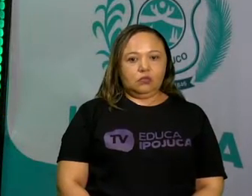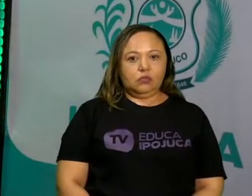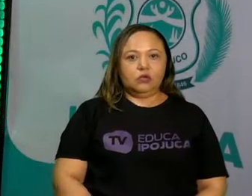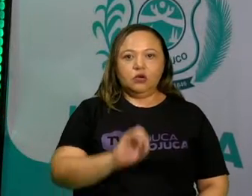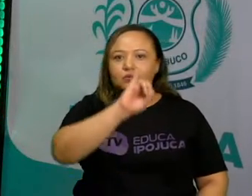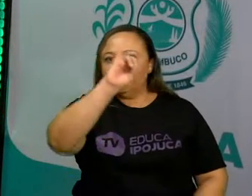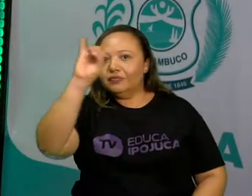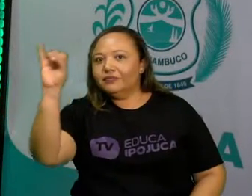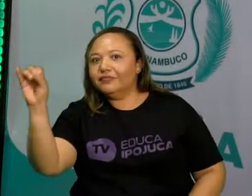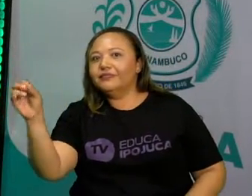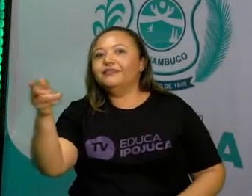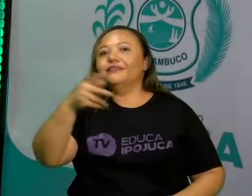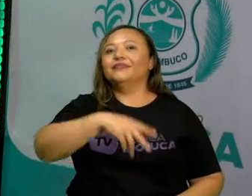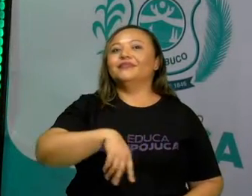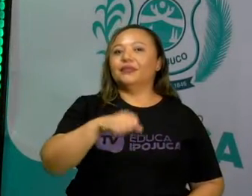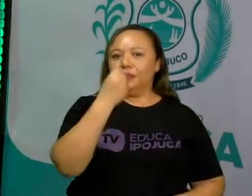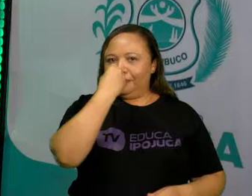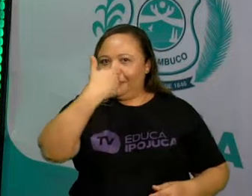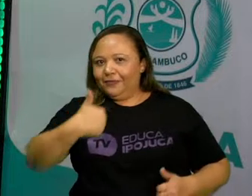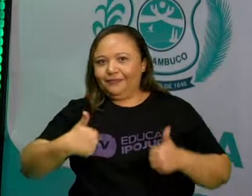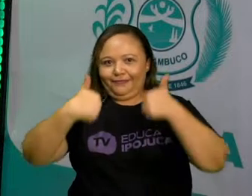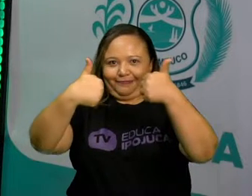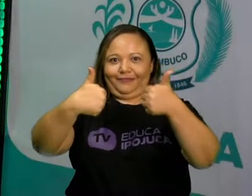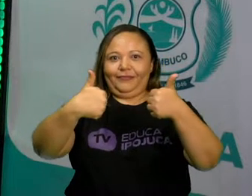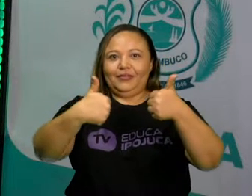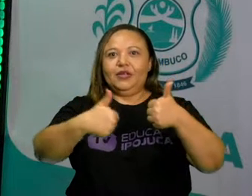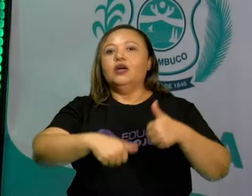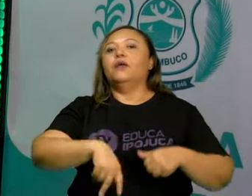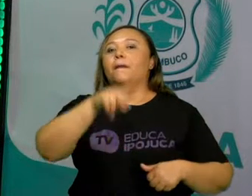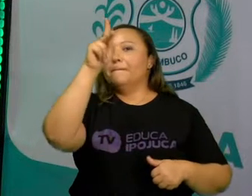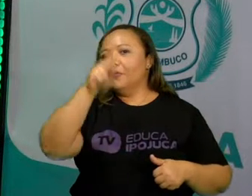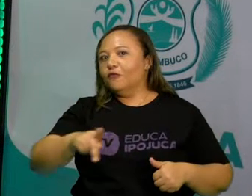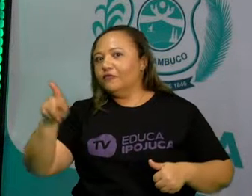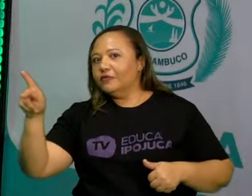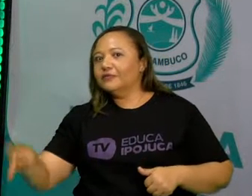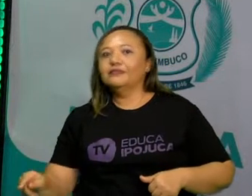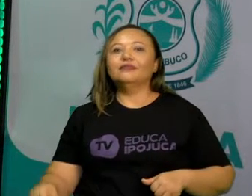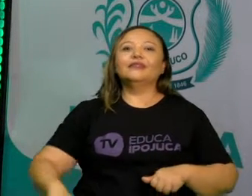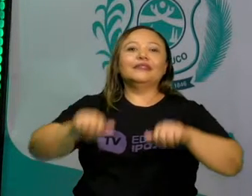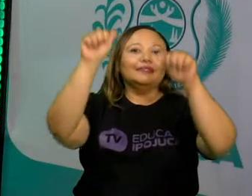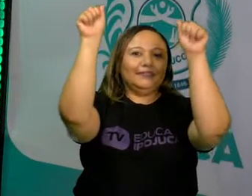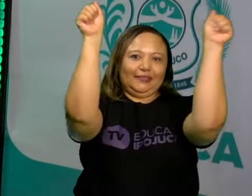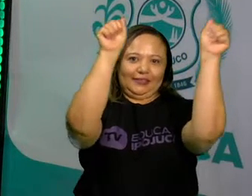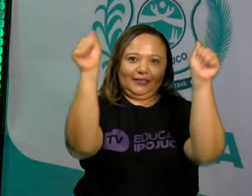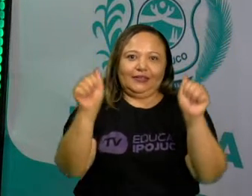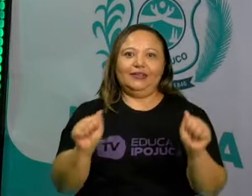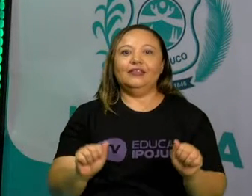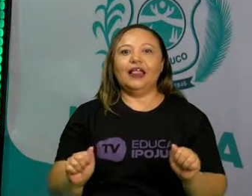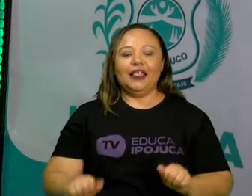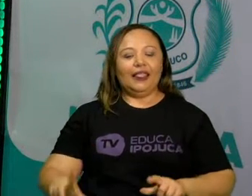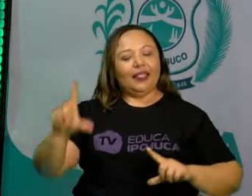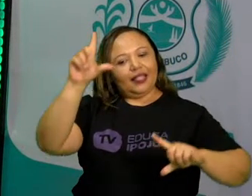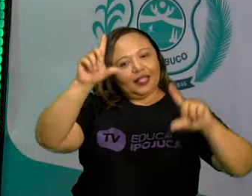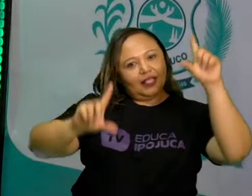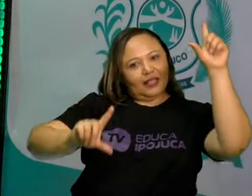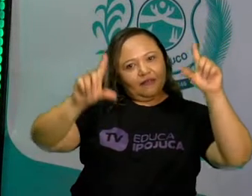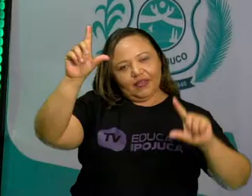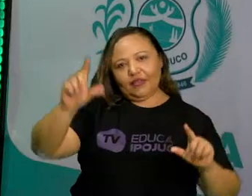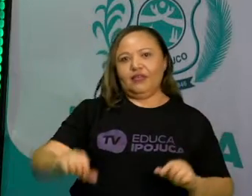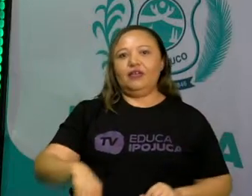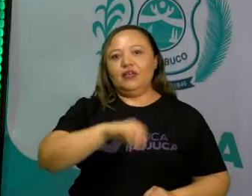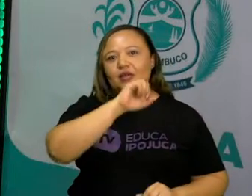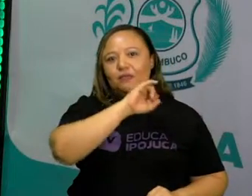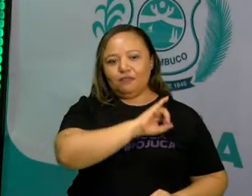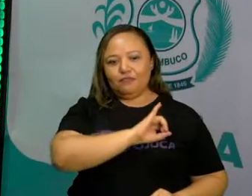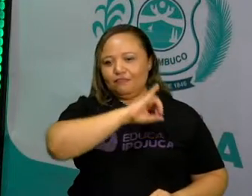Oi pessoal, tudo bom com vocês? Professor Sandro Guerra, professor de artes, TV Pujuca, começando mais uma aula.